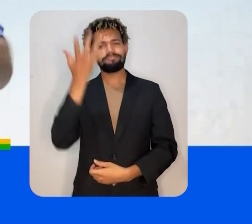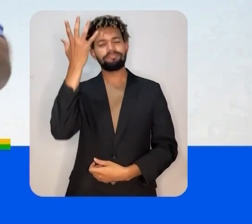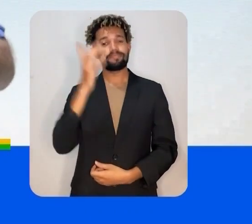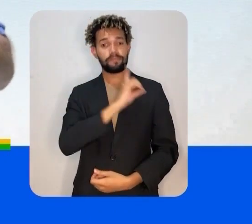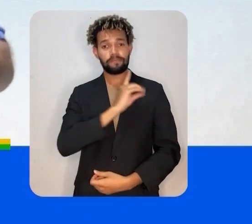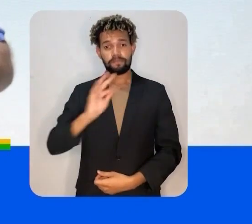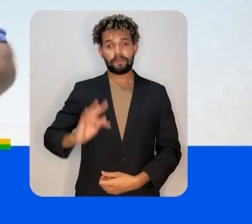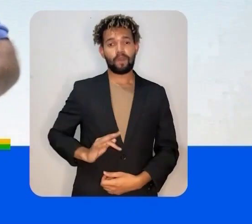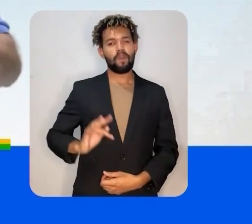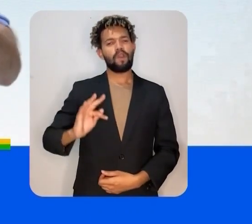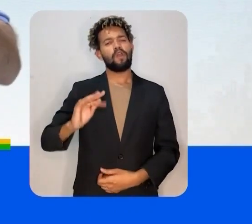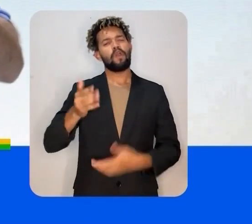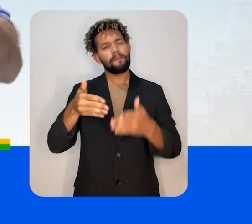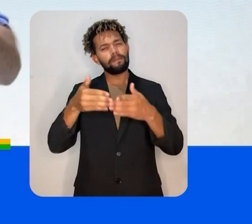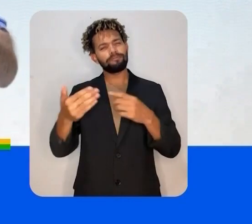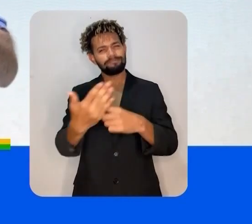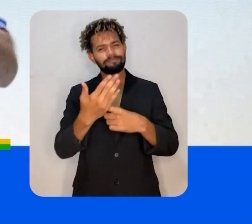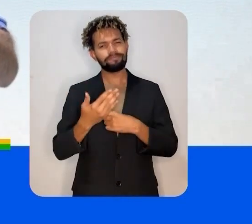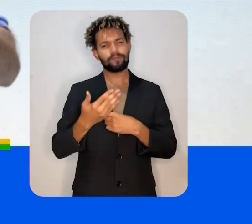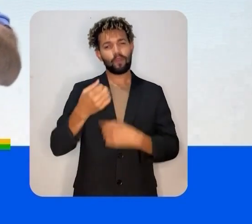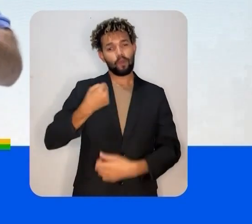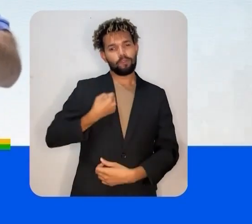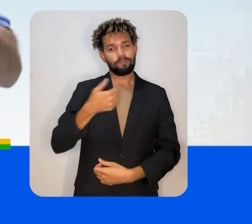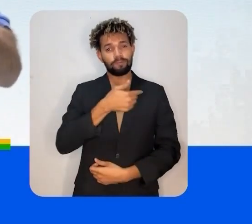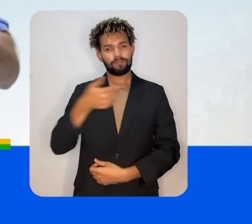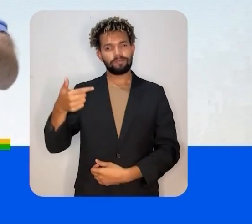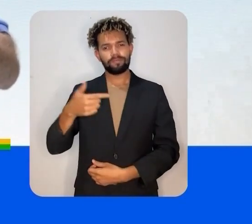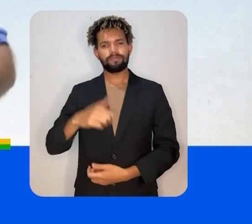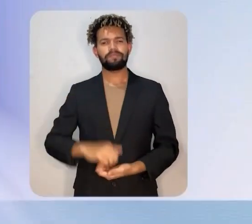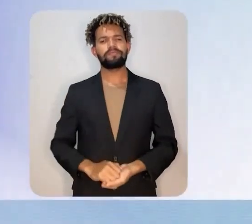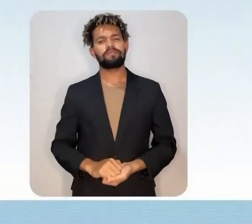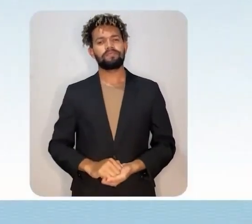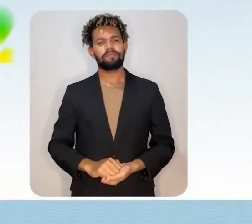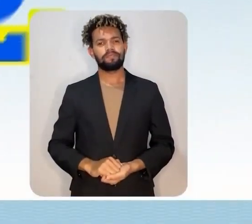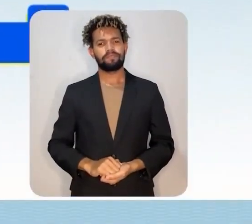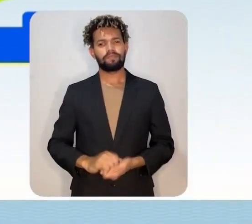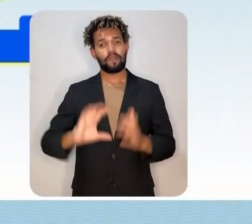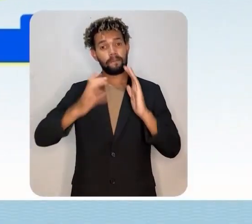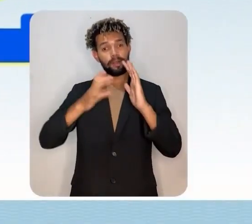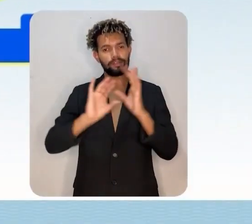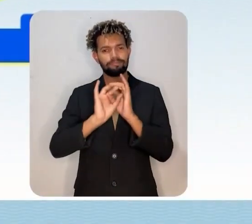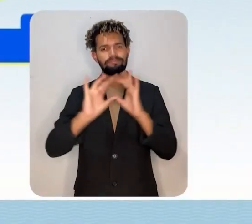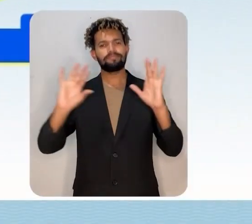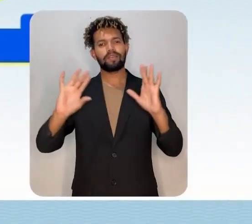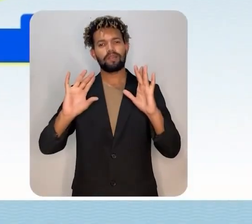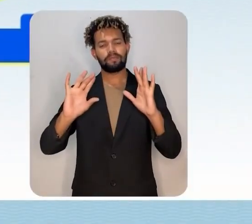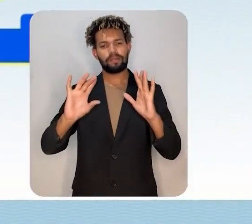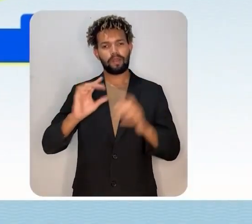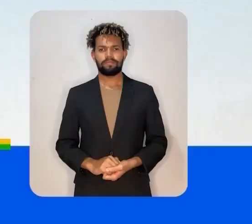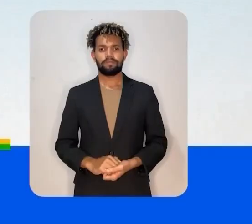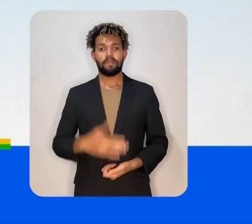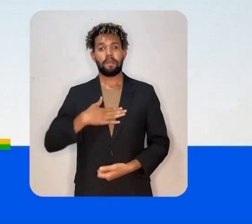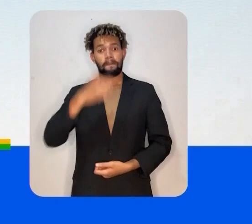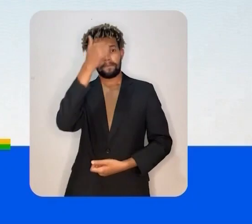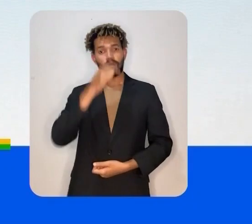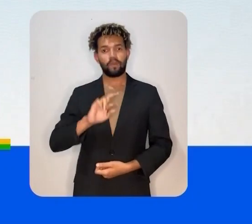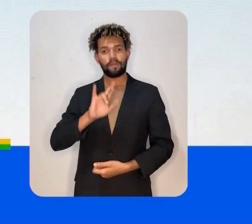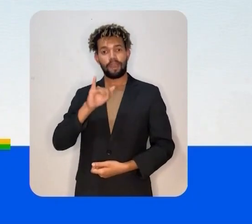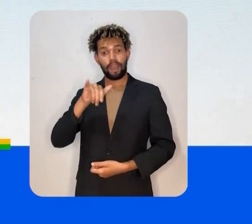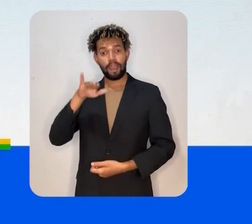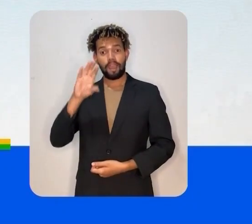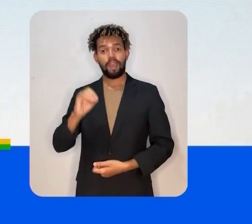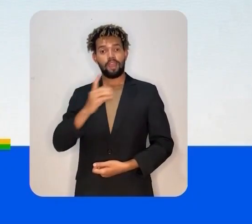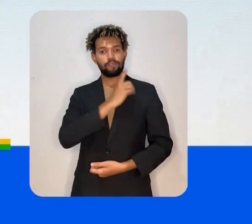Candidato a deputado federal, peço o seu voto. 2222. Partido Liberal, 22. Sou Raimundo